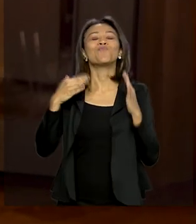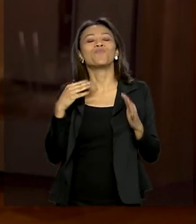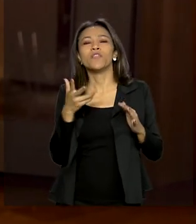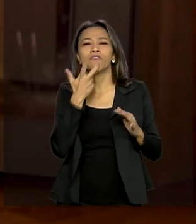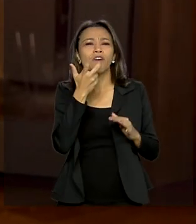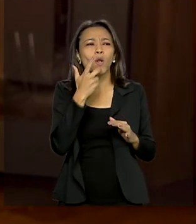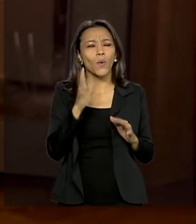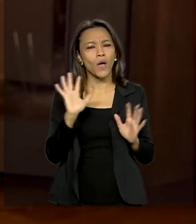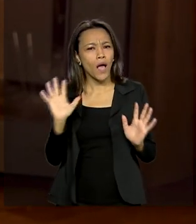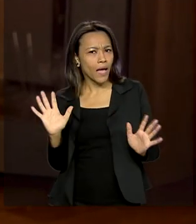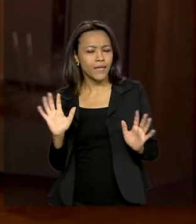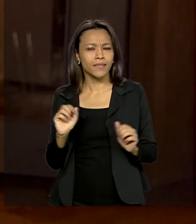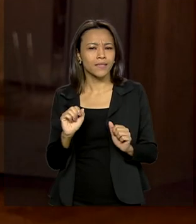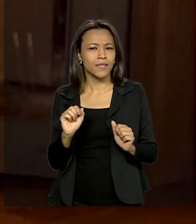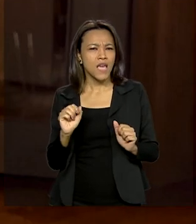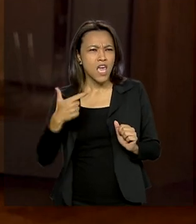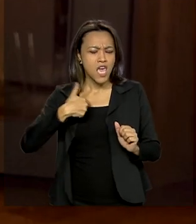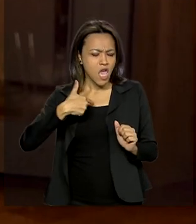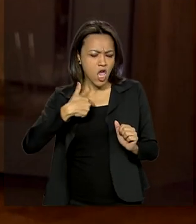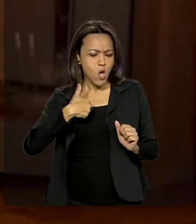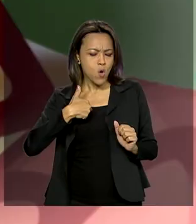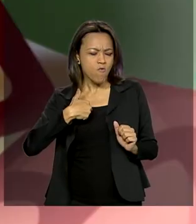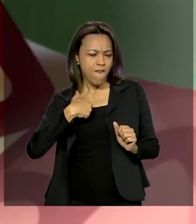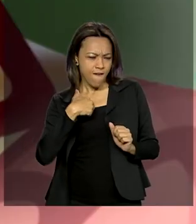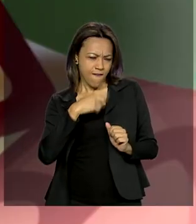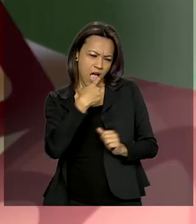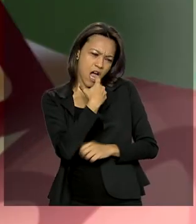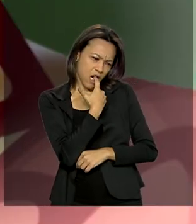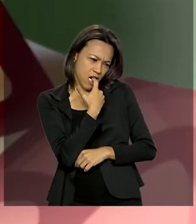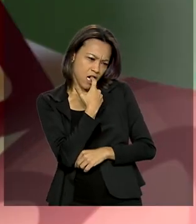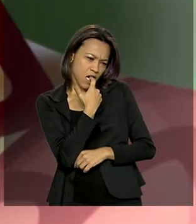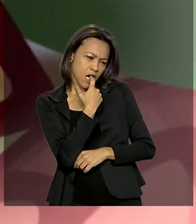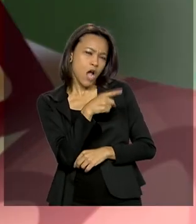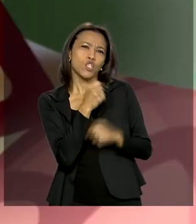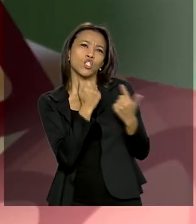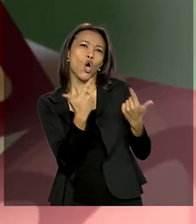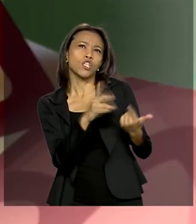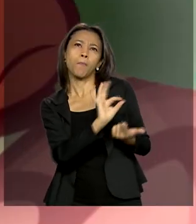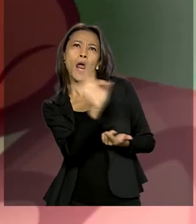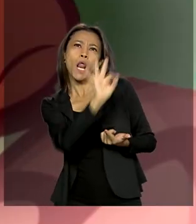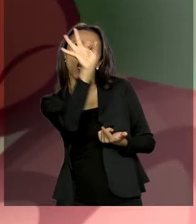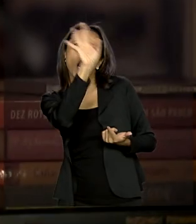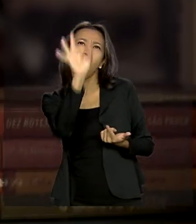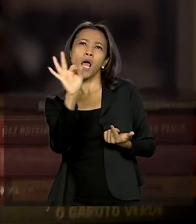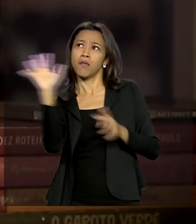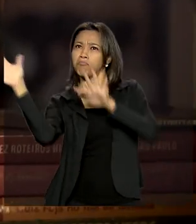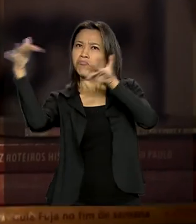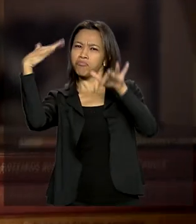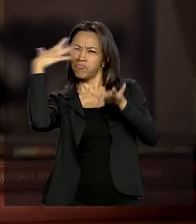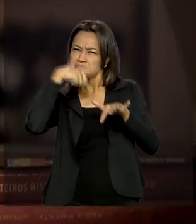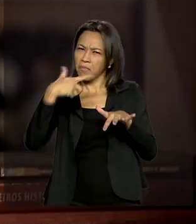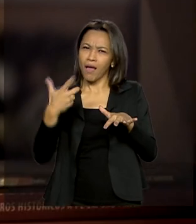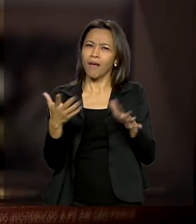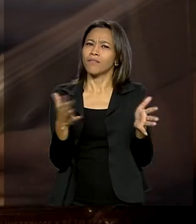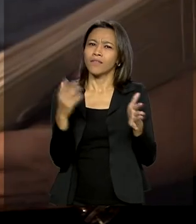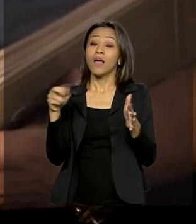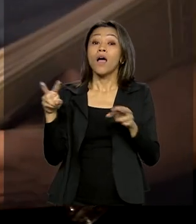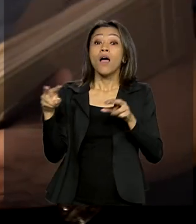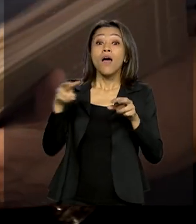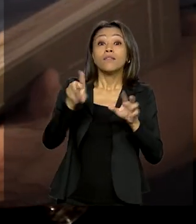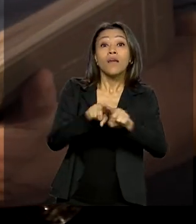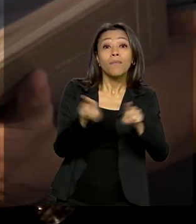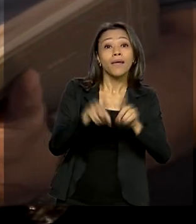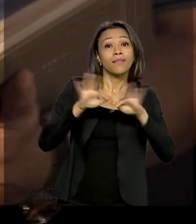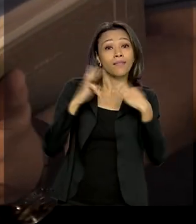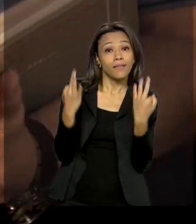apesar de tudo, não invejo a sorte das moscas, são mal vistas. Pela internet, as famílias